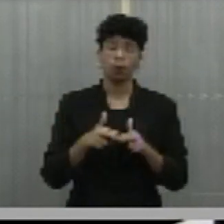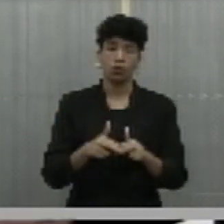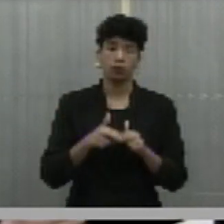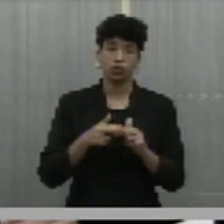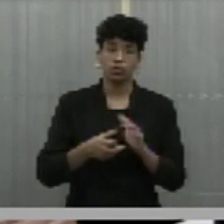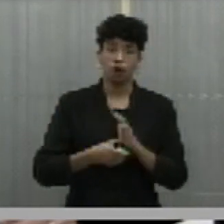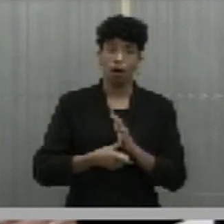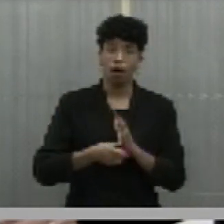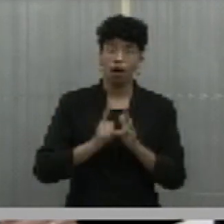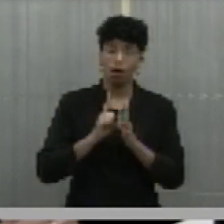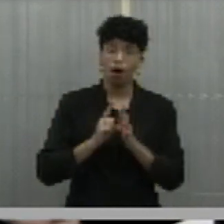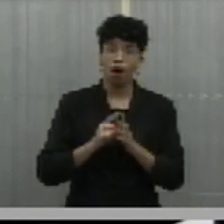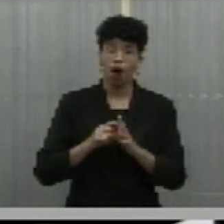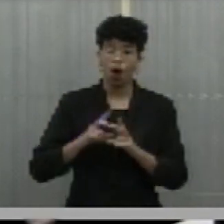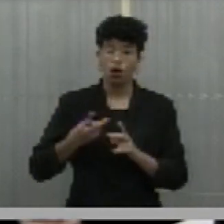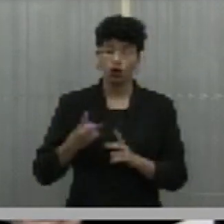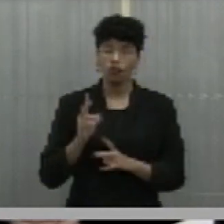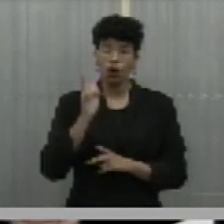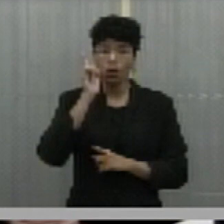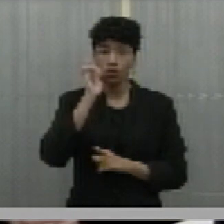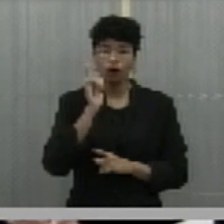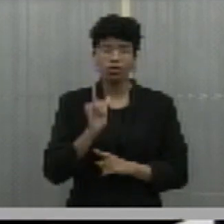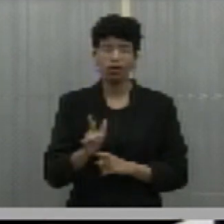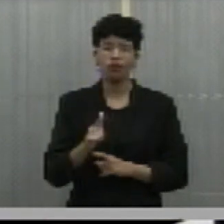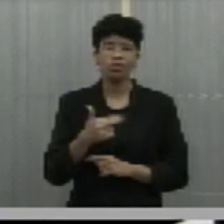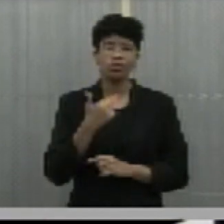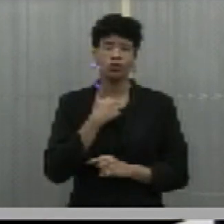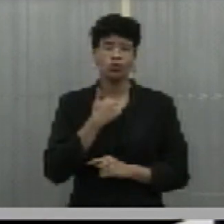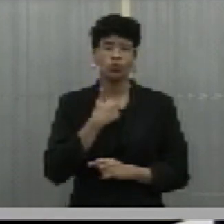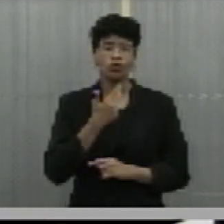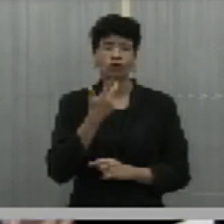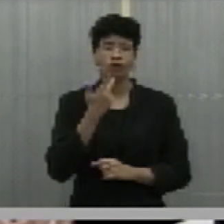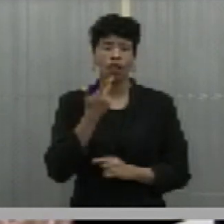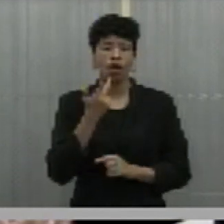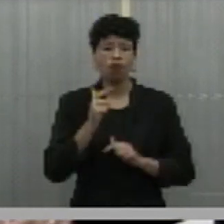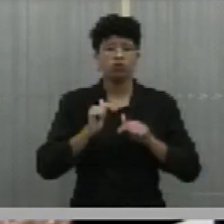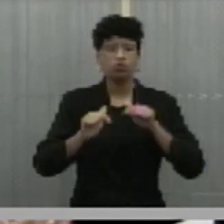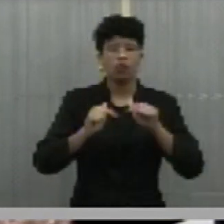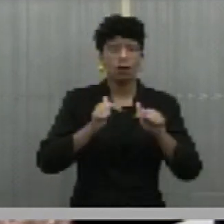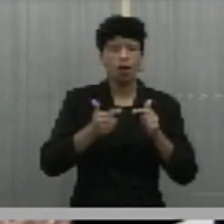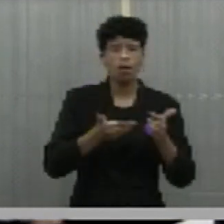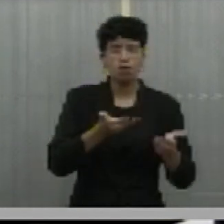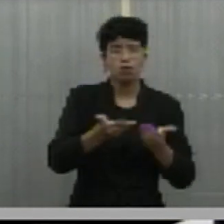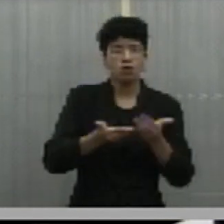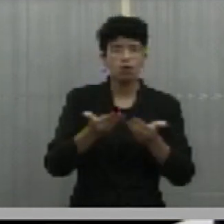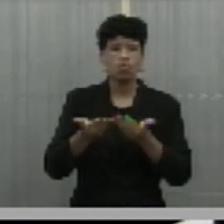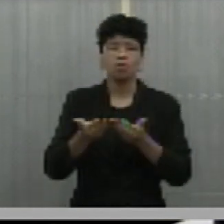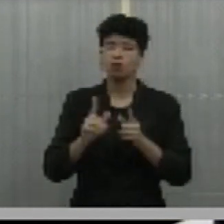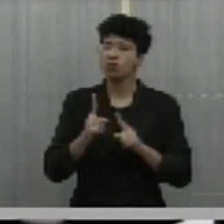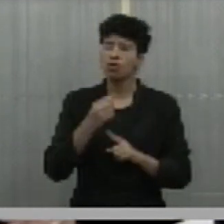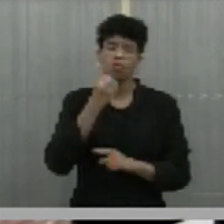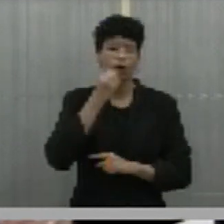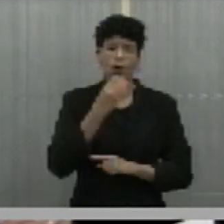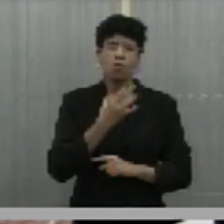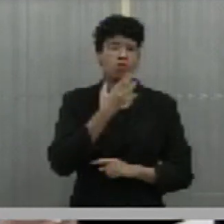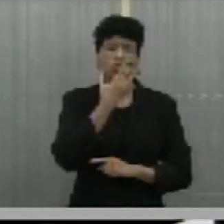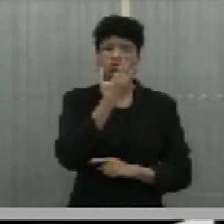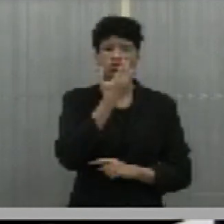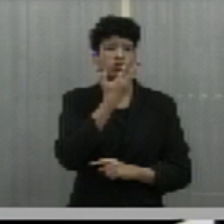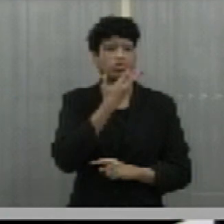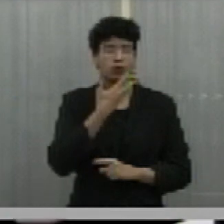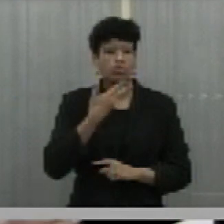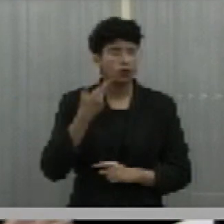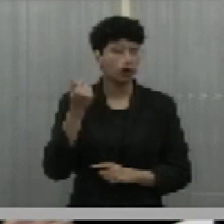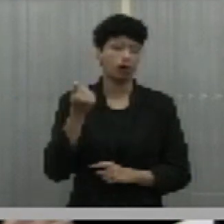ante o seu lucro, não se pode admitir que serviços sejam ineficientes, sejam